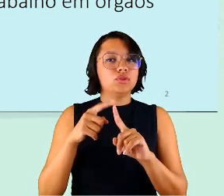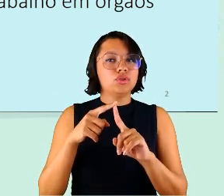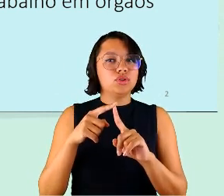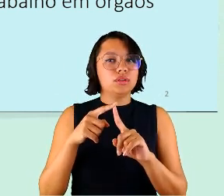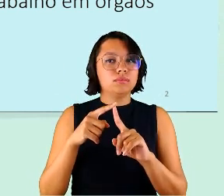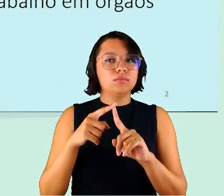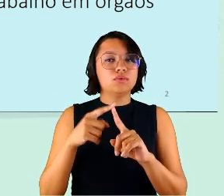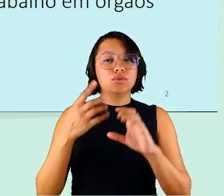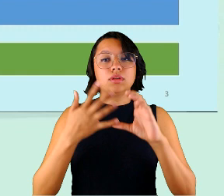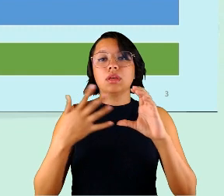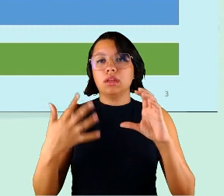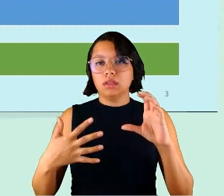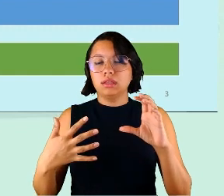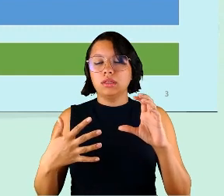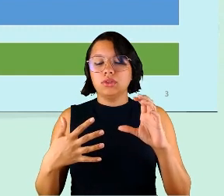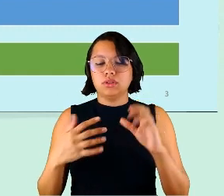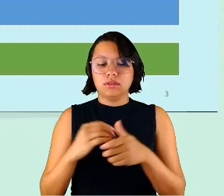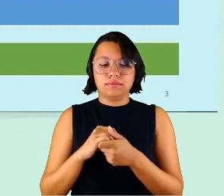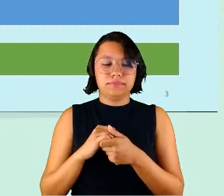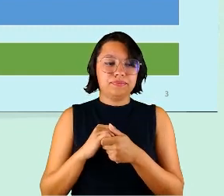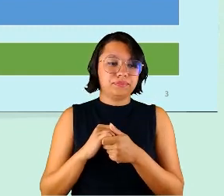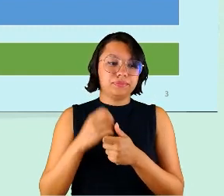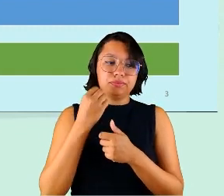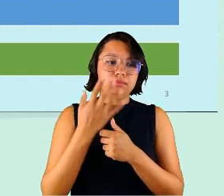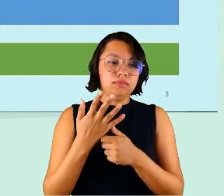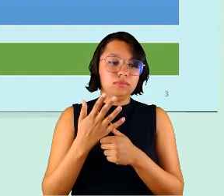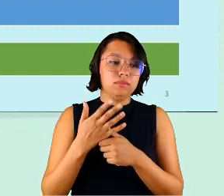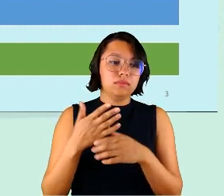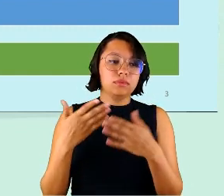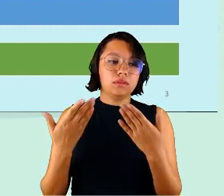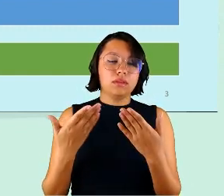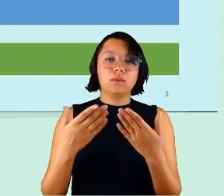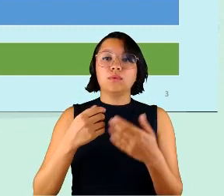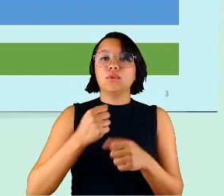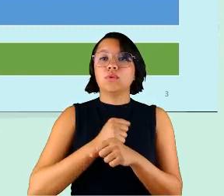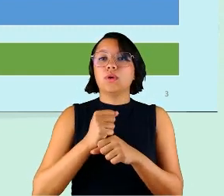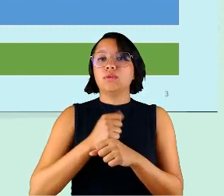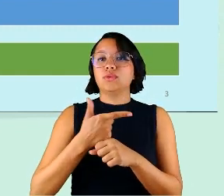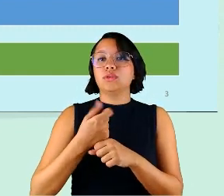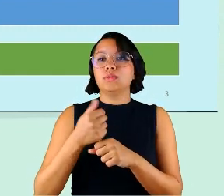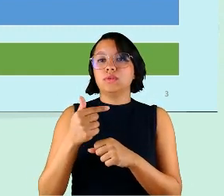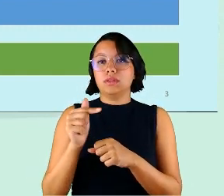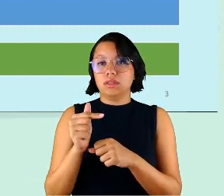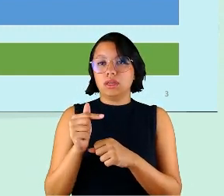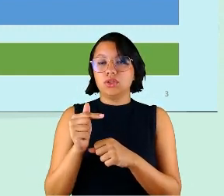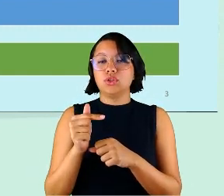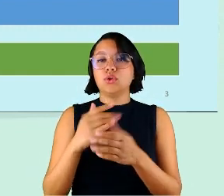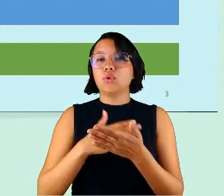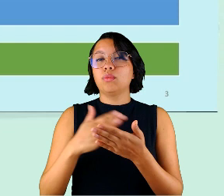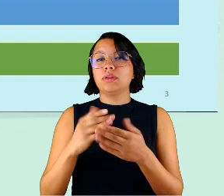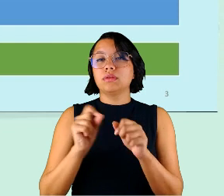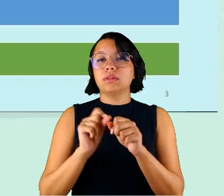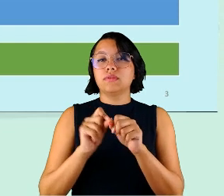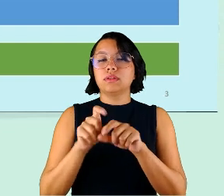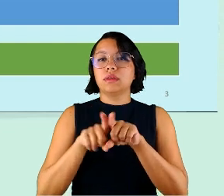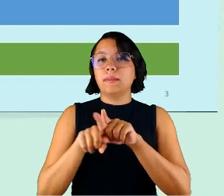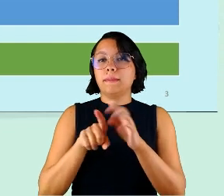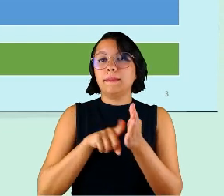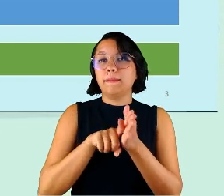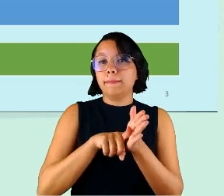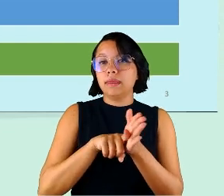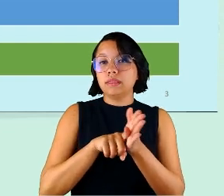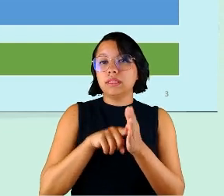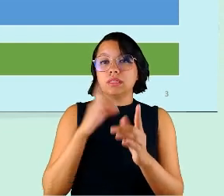e configurações. Bom, então, em 2017, nós começamos a fazer pesquisas e